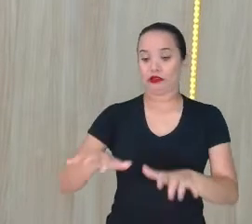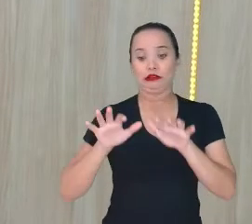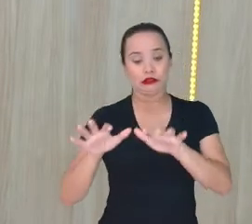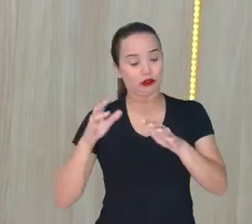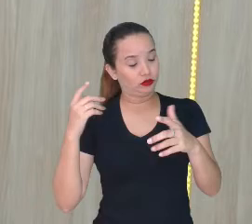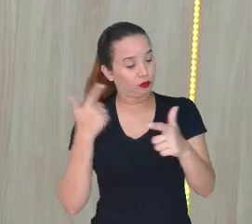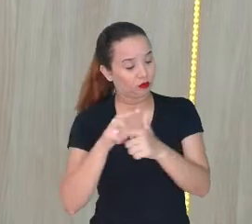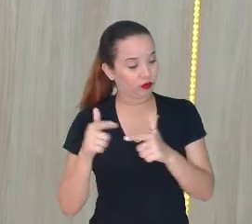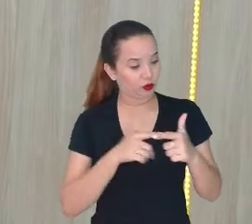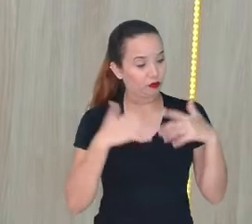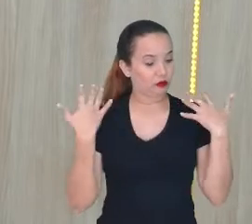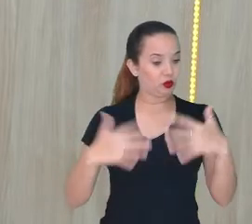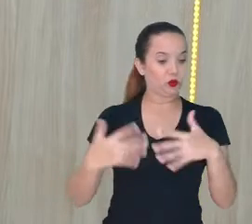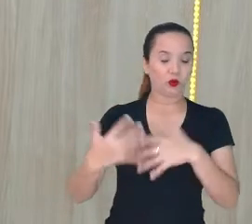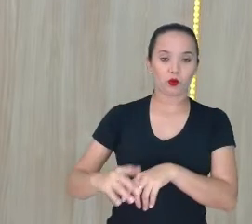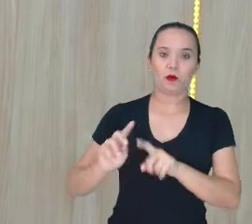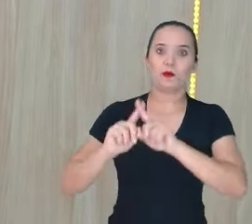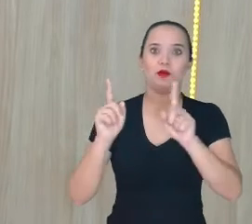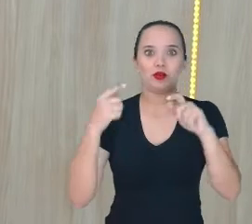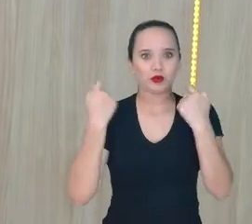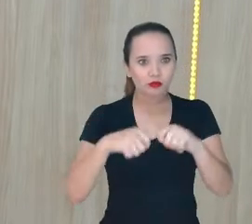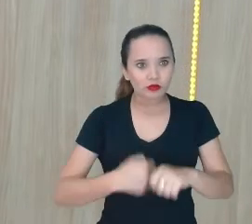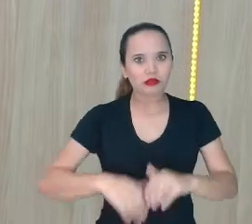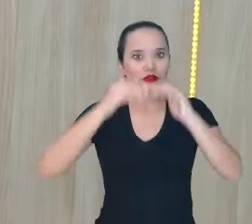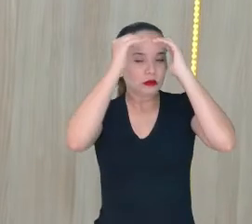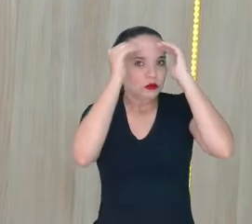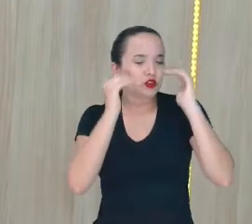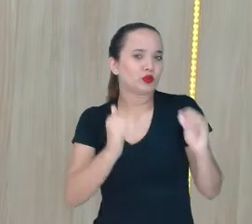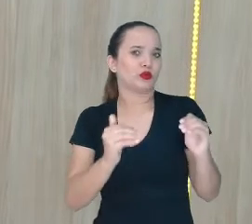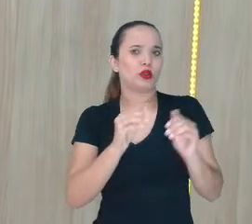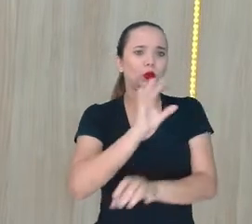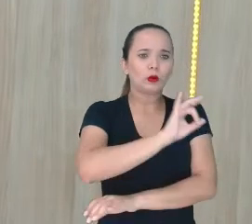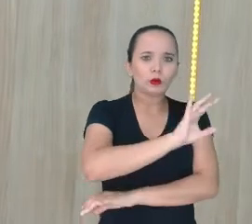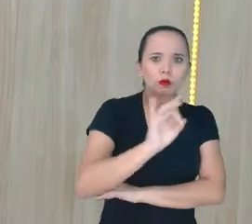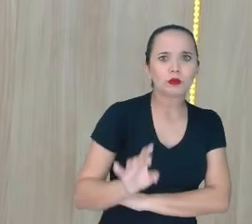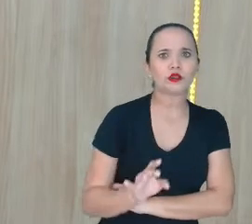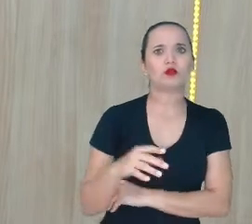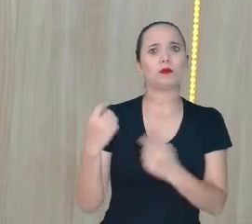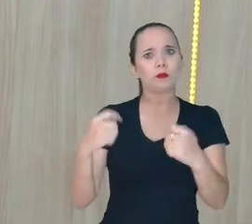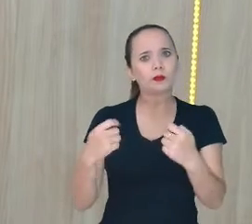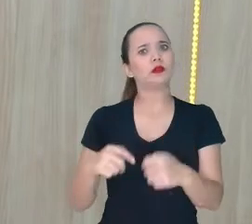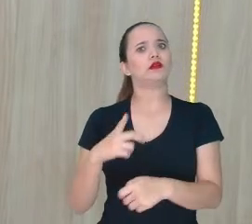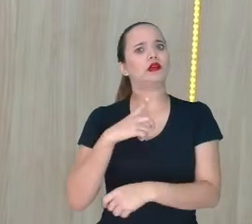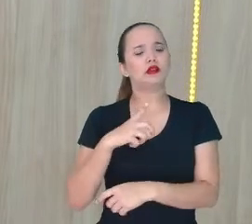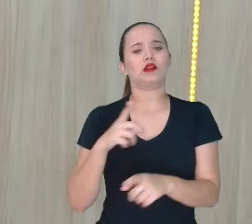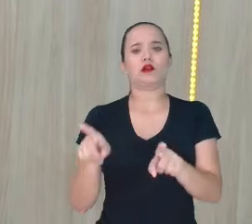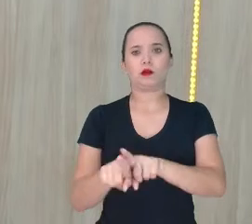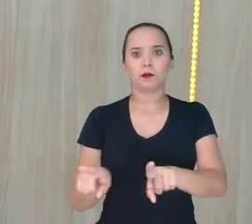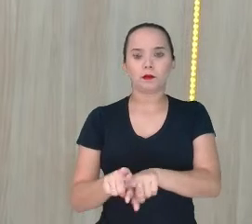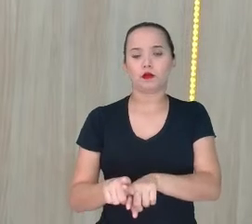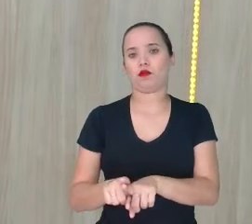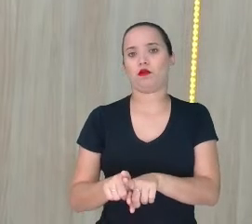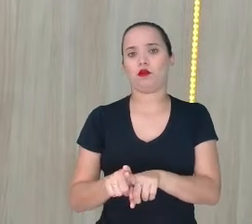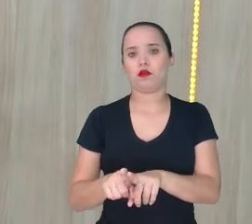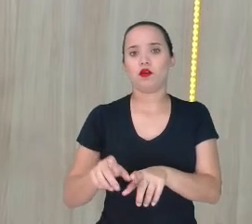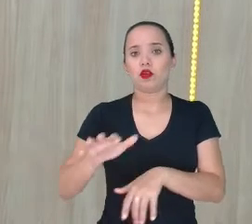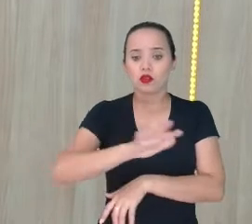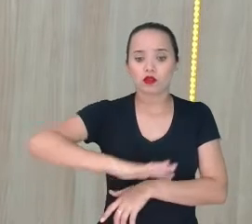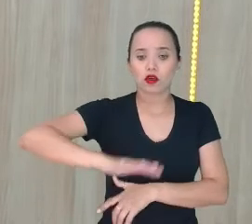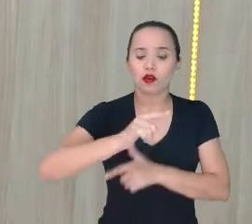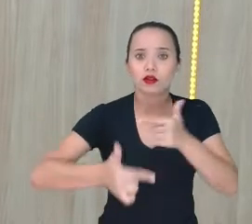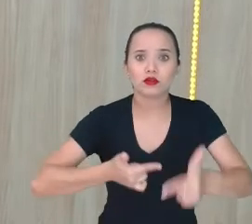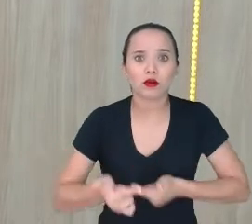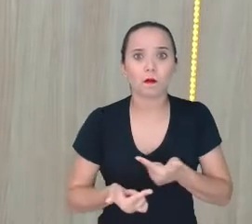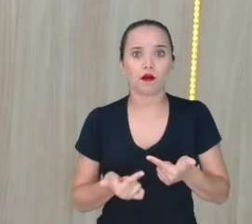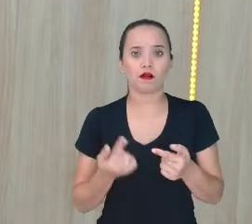Desse amor Desse respeito Que você tem Pelo seu parceiro Você tem que ter Também Nos ambientes de trabalho Não é porque